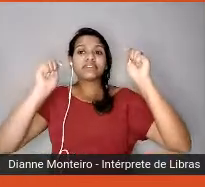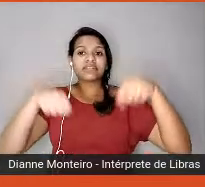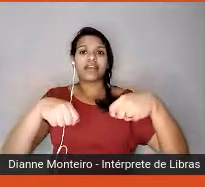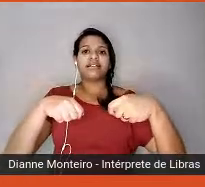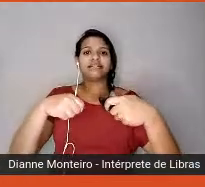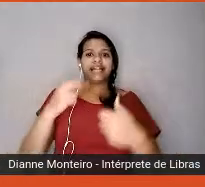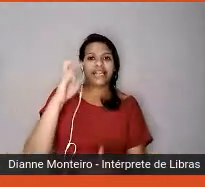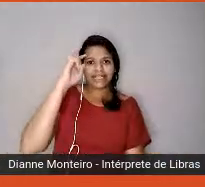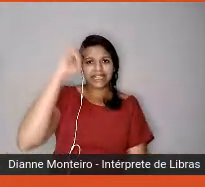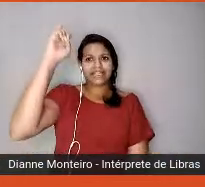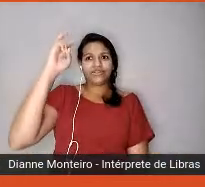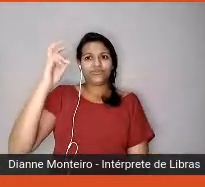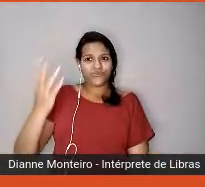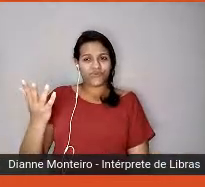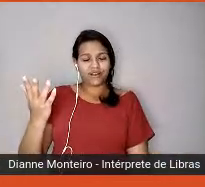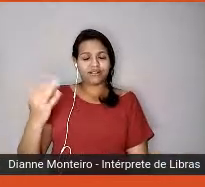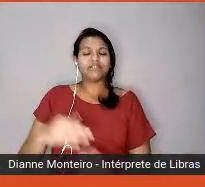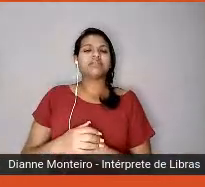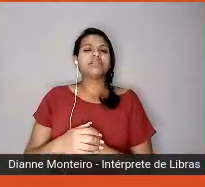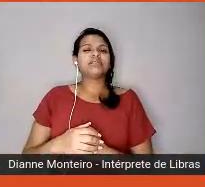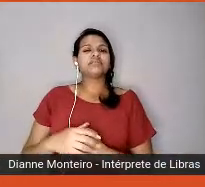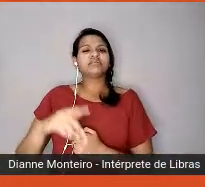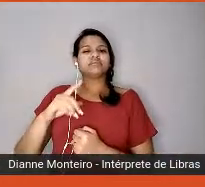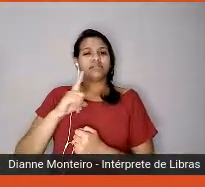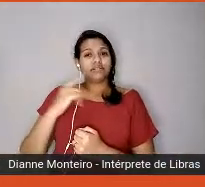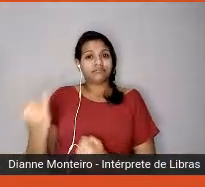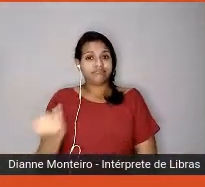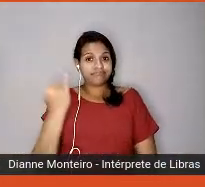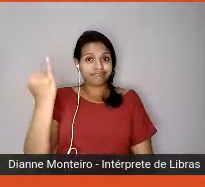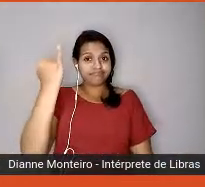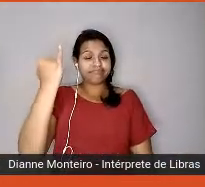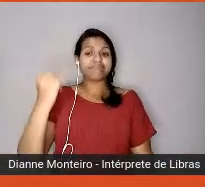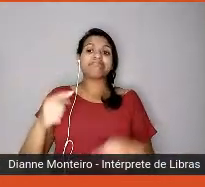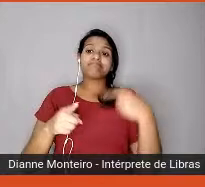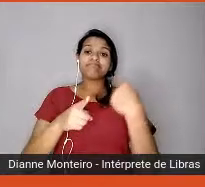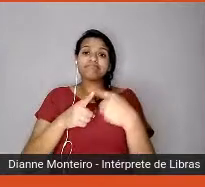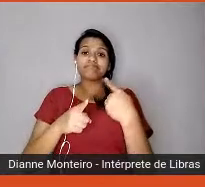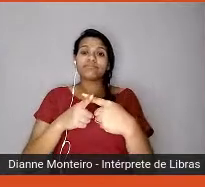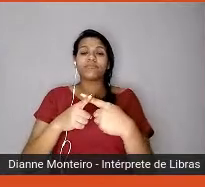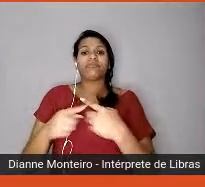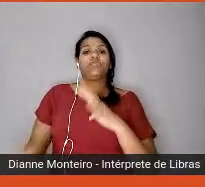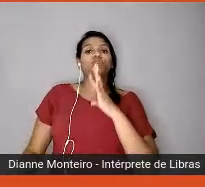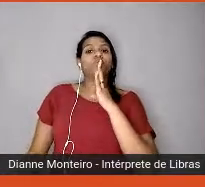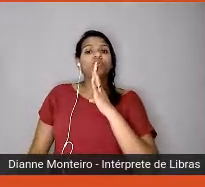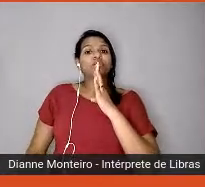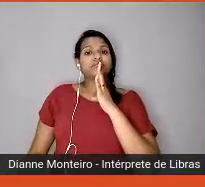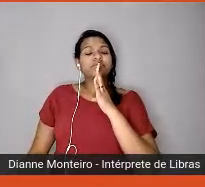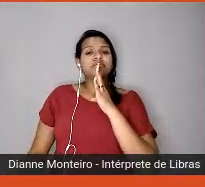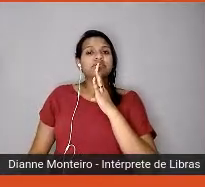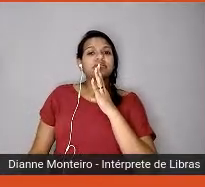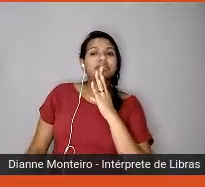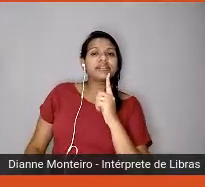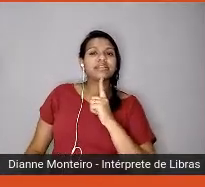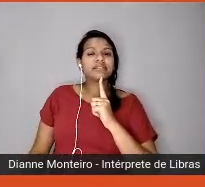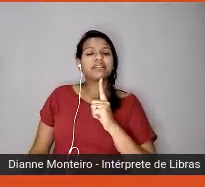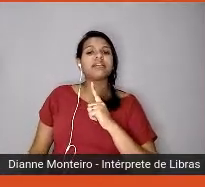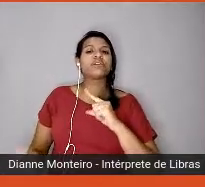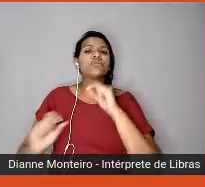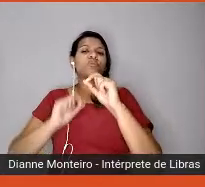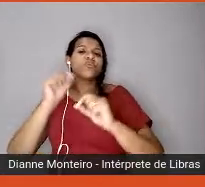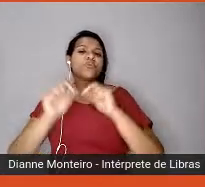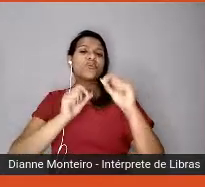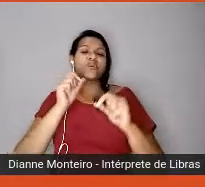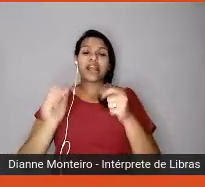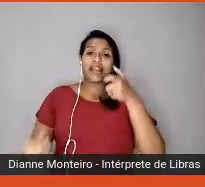importante, para quem gere pessoas, é muito relevante conhecer quais são os domínios, quais são os interesses que